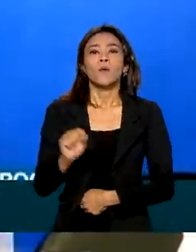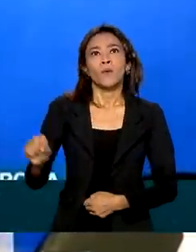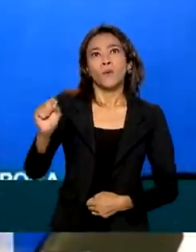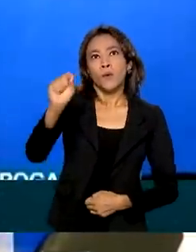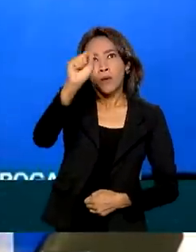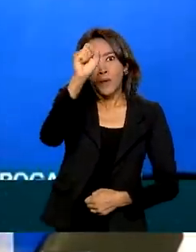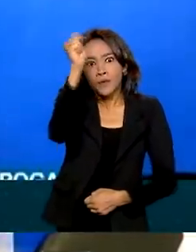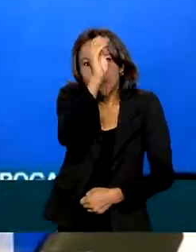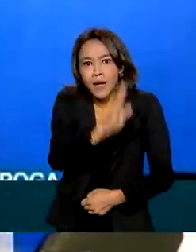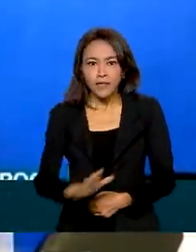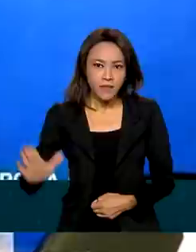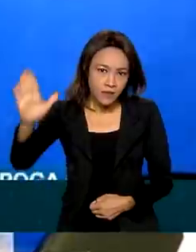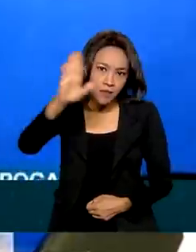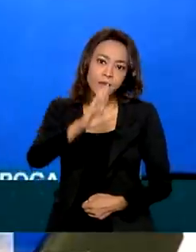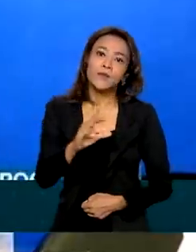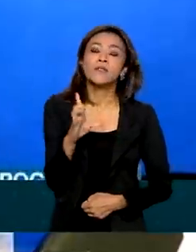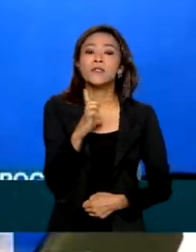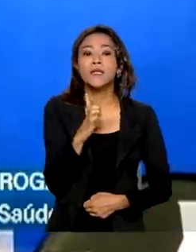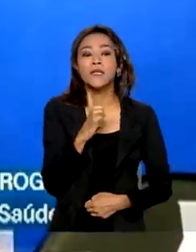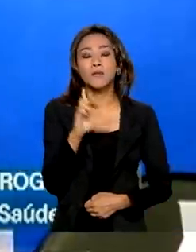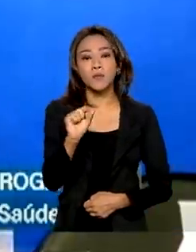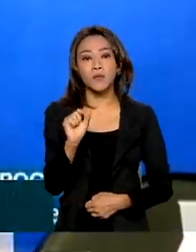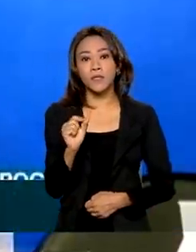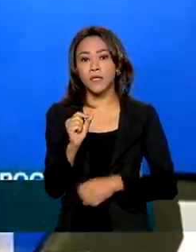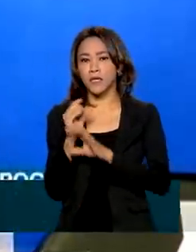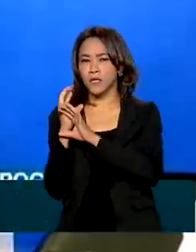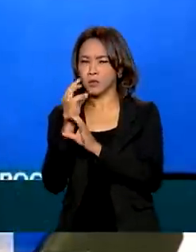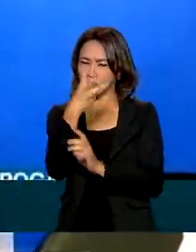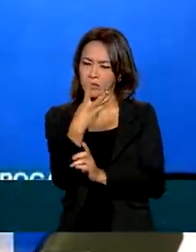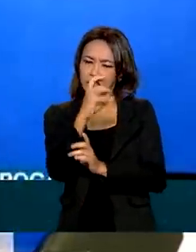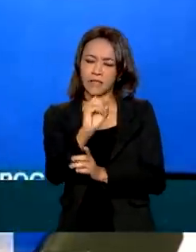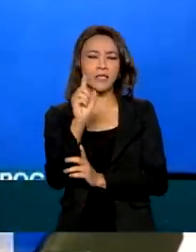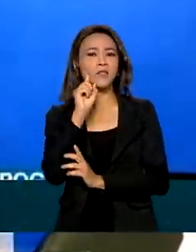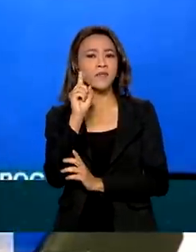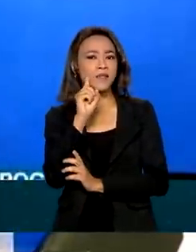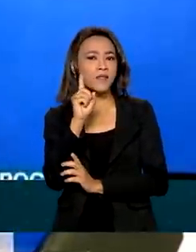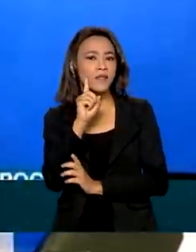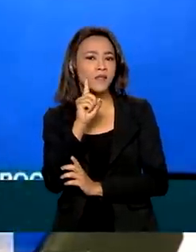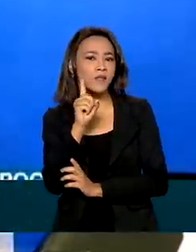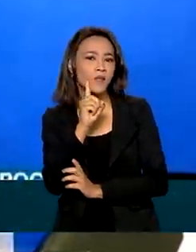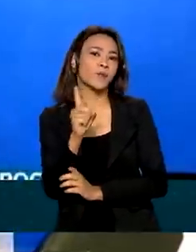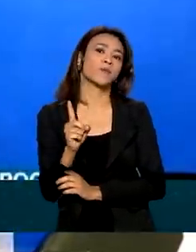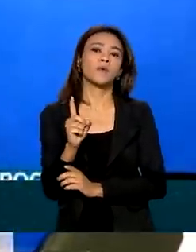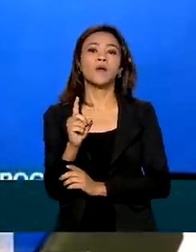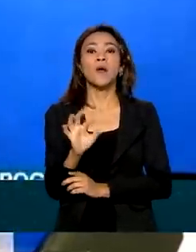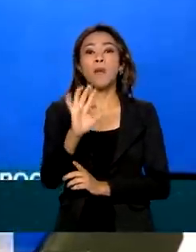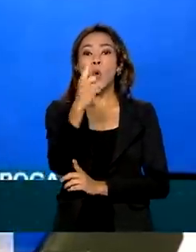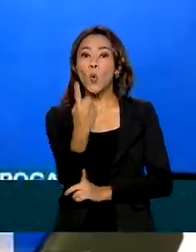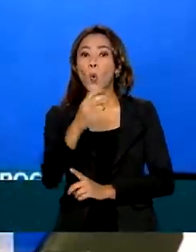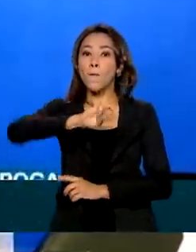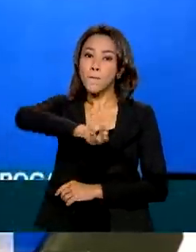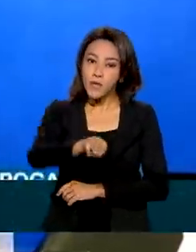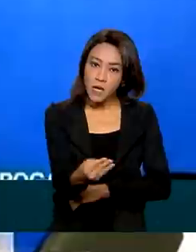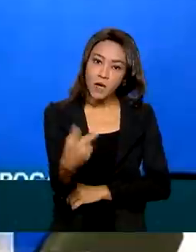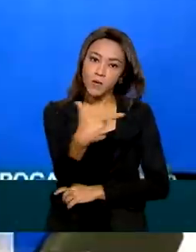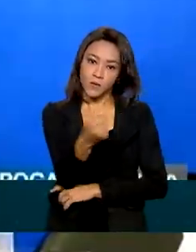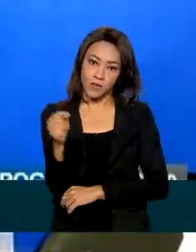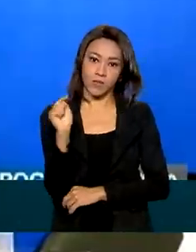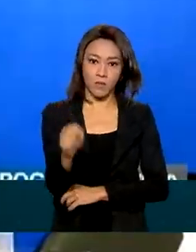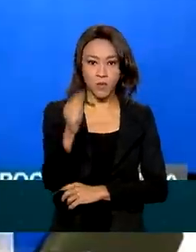nação, nós temos nos últimos 30 dias uma média de mais de 1 milhão e 800 mil